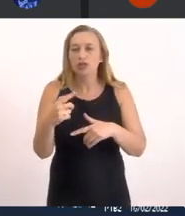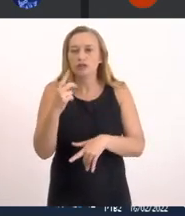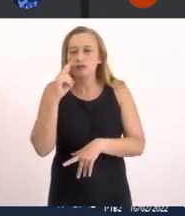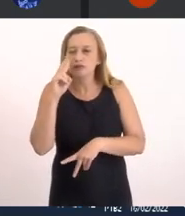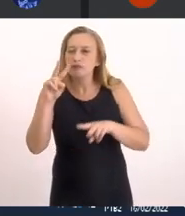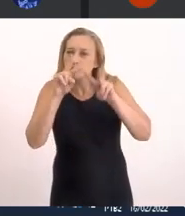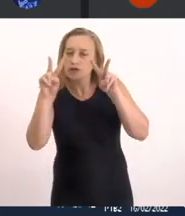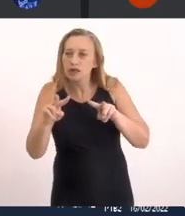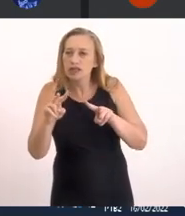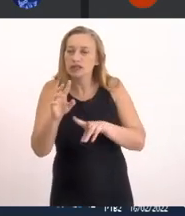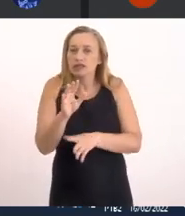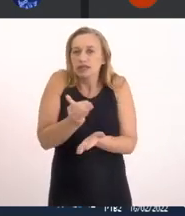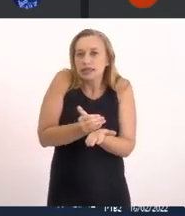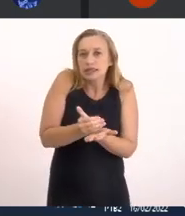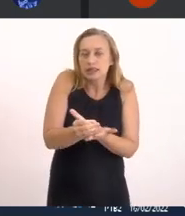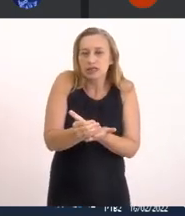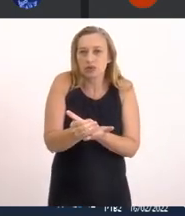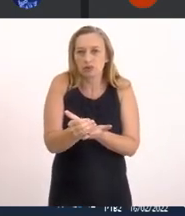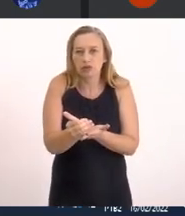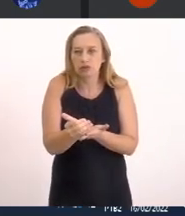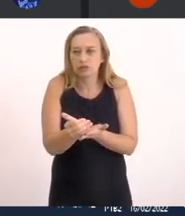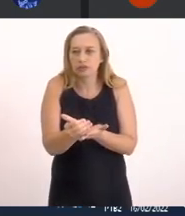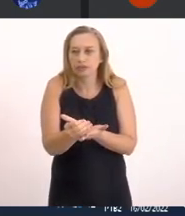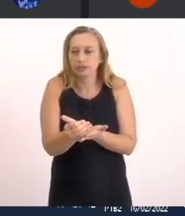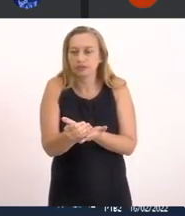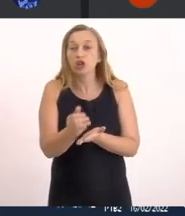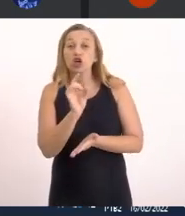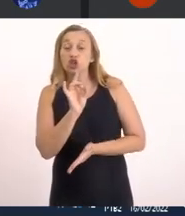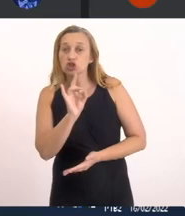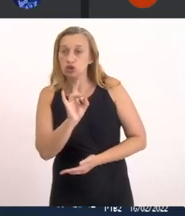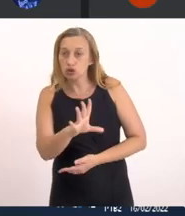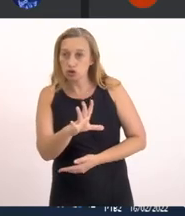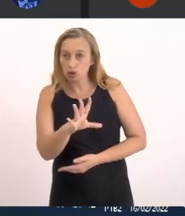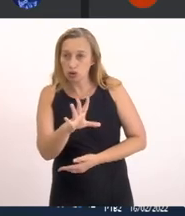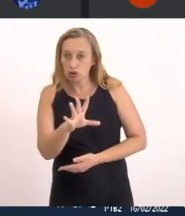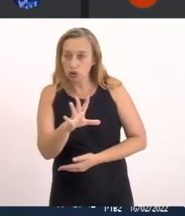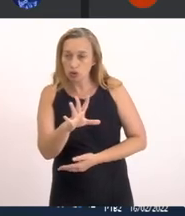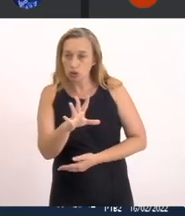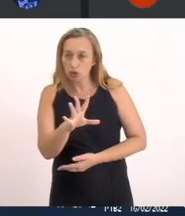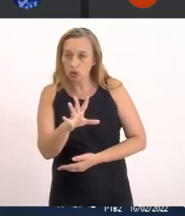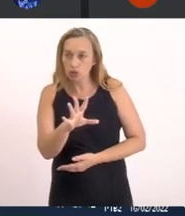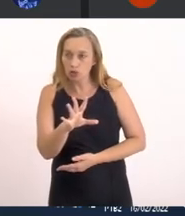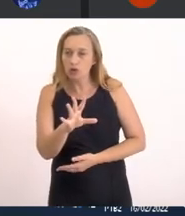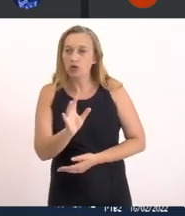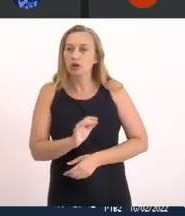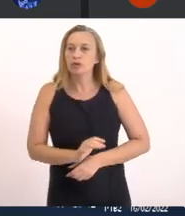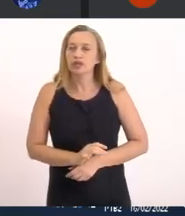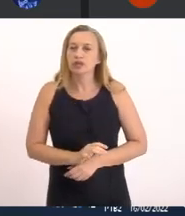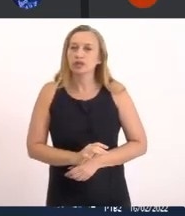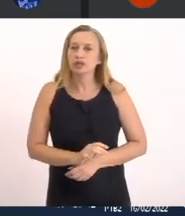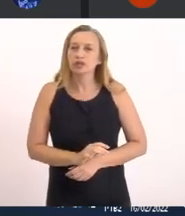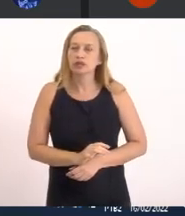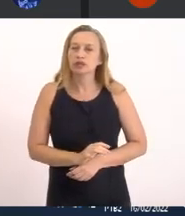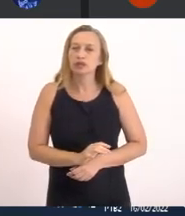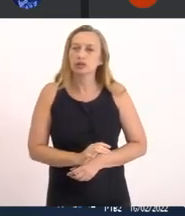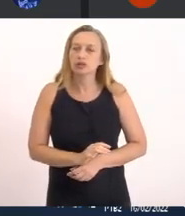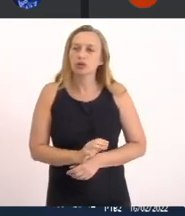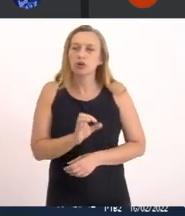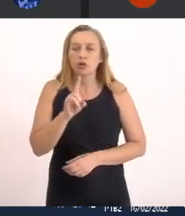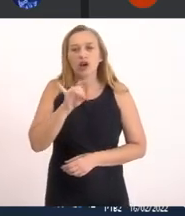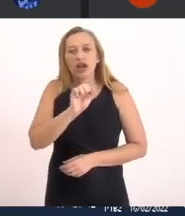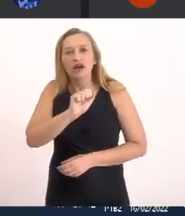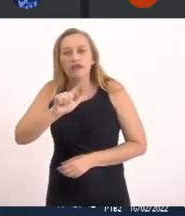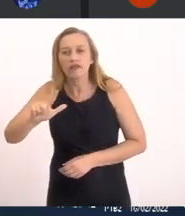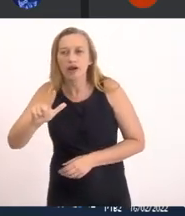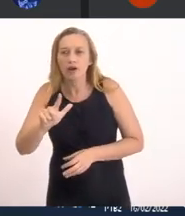Inicialmente E somente A desobstrução Do canal Para